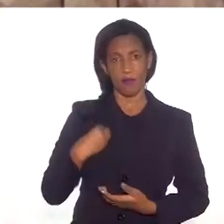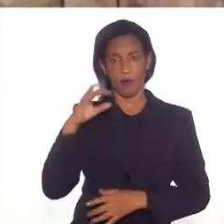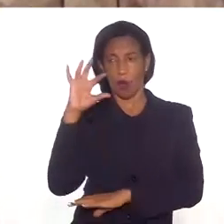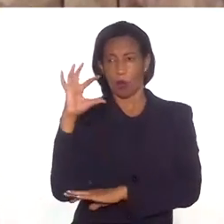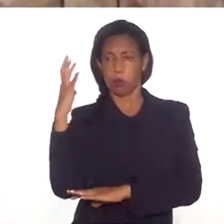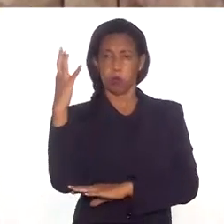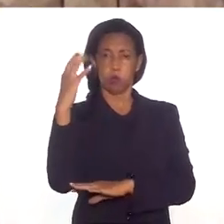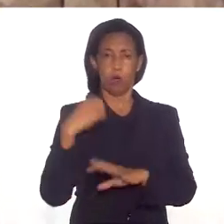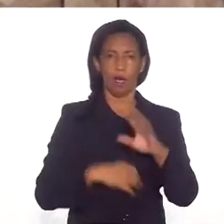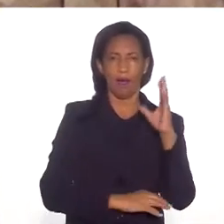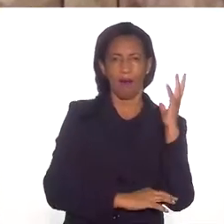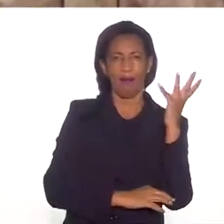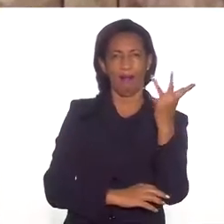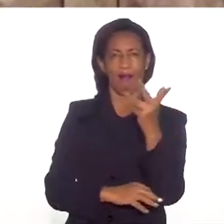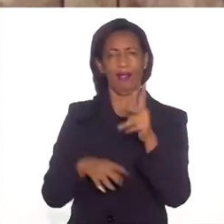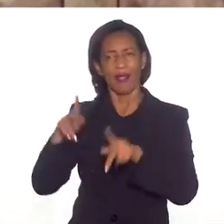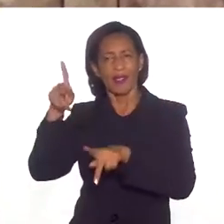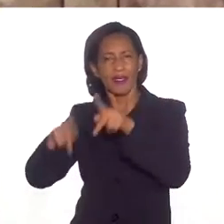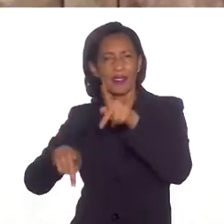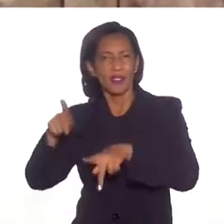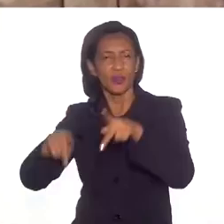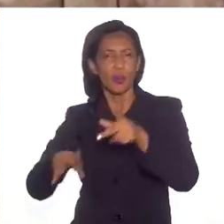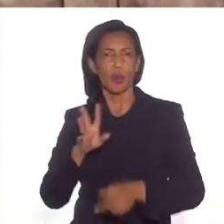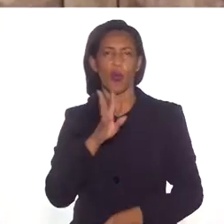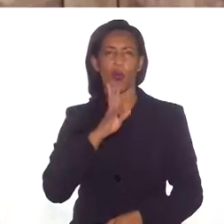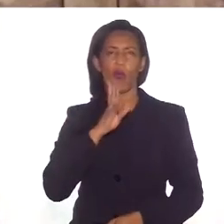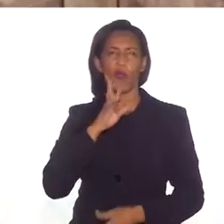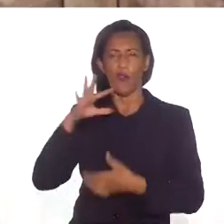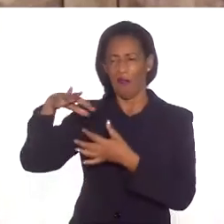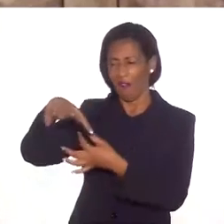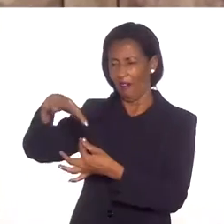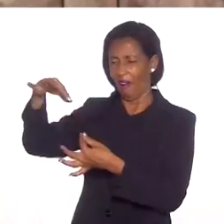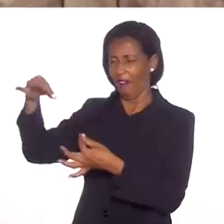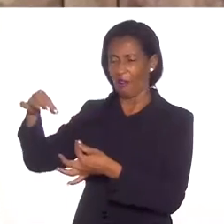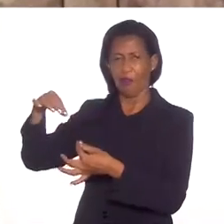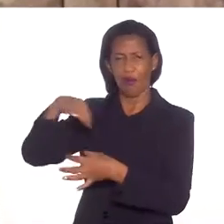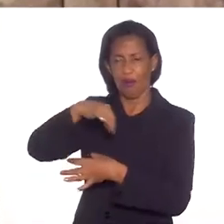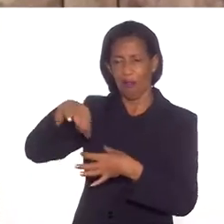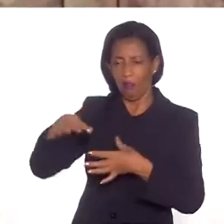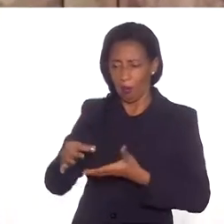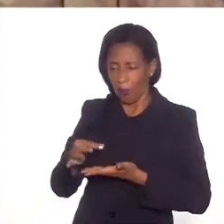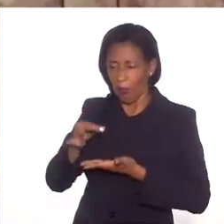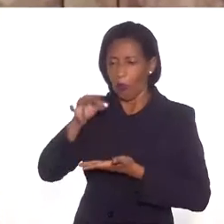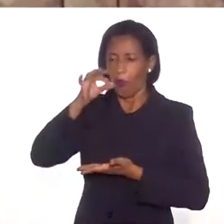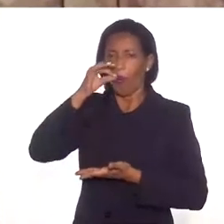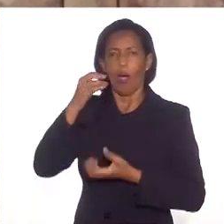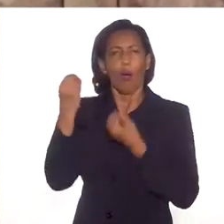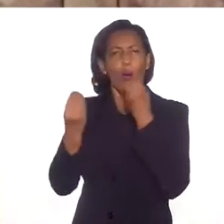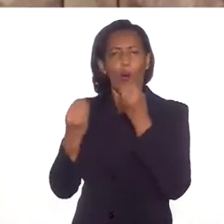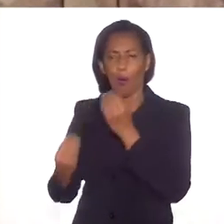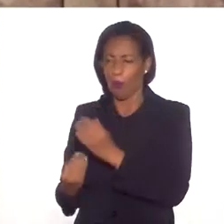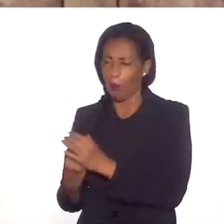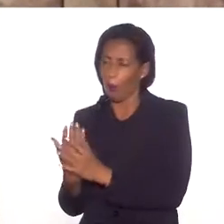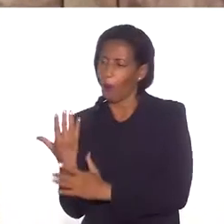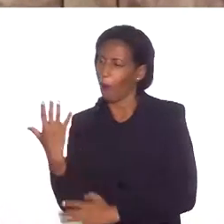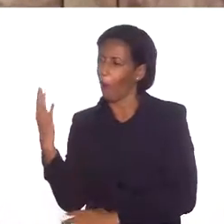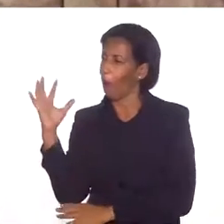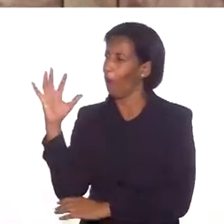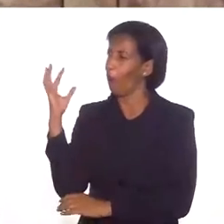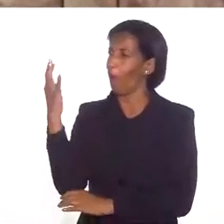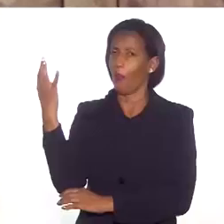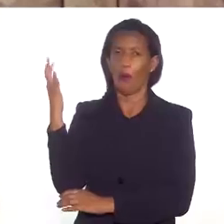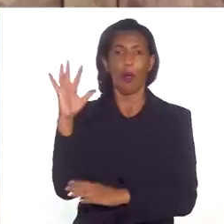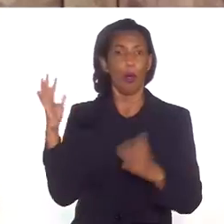floresta, que são esses povos, eles conhecem as ervas, conhecem a forma como uma planta cresce. Hoje,